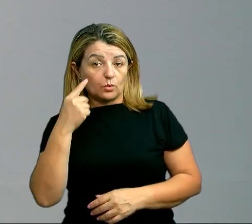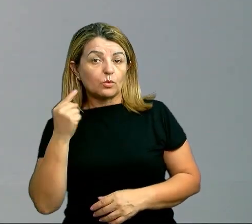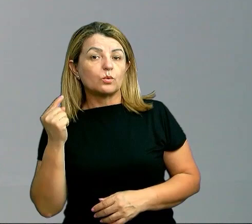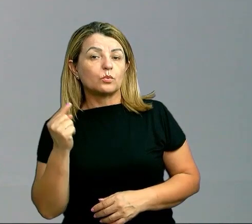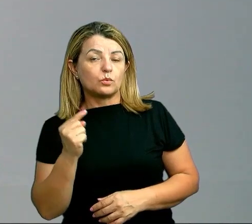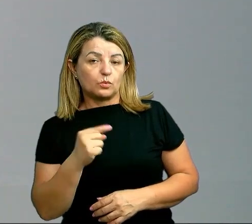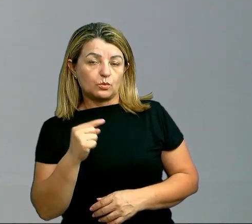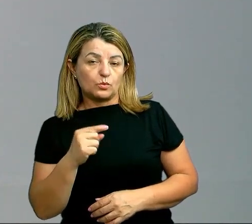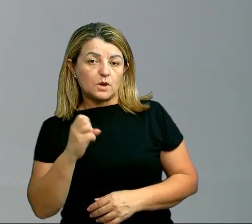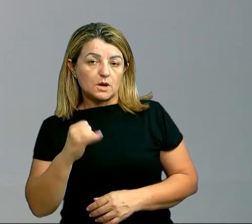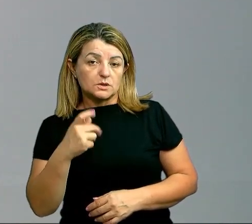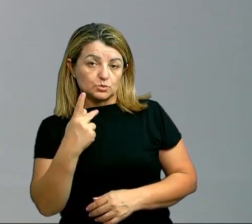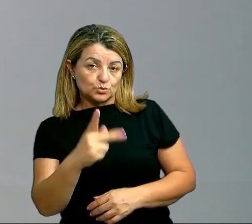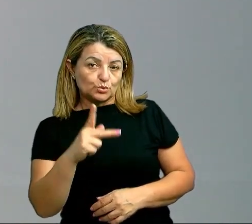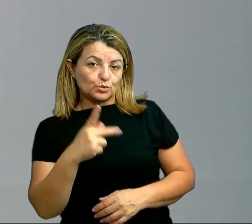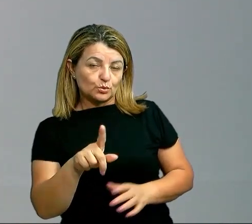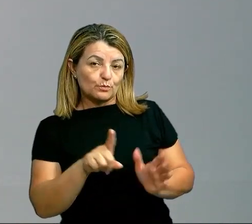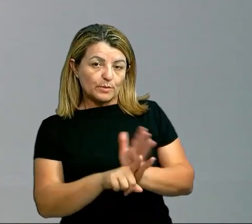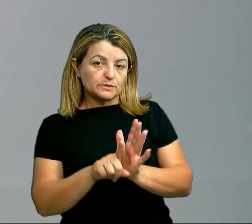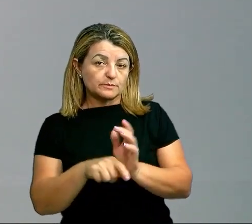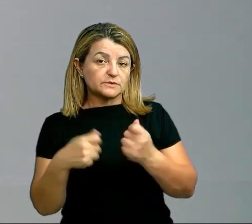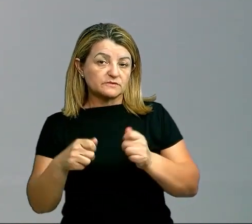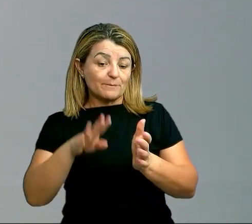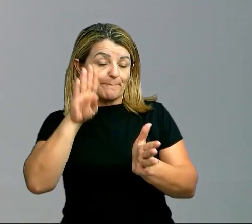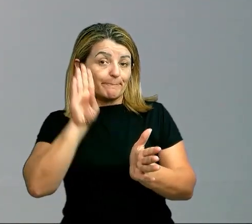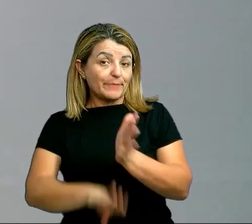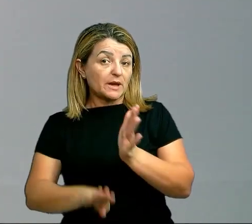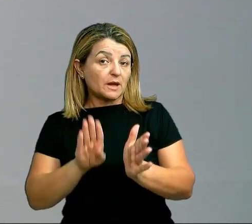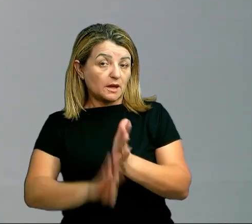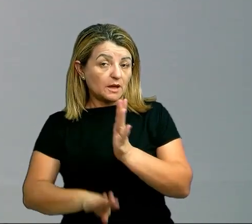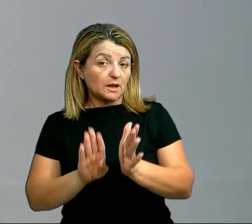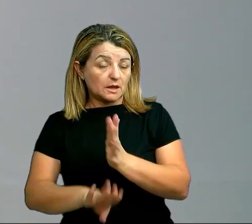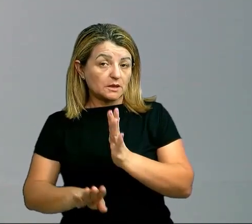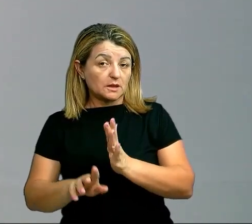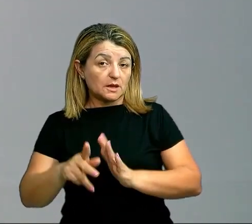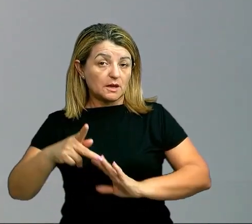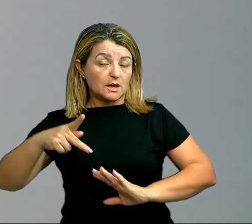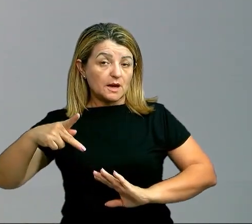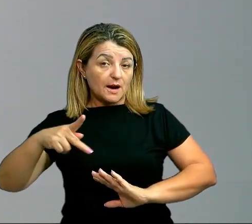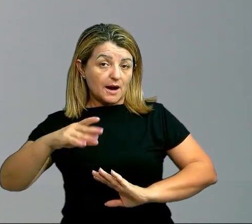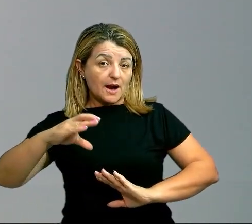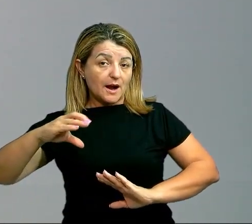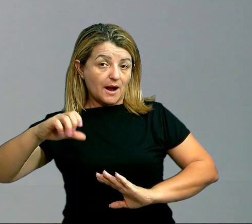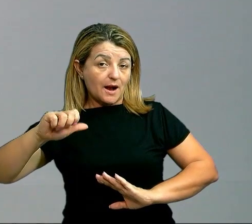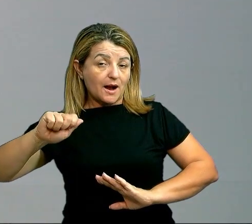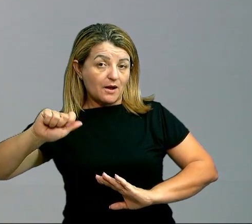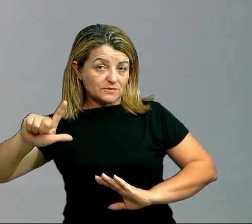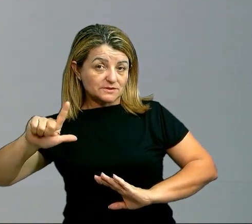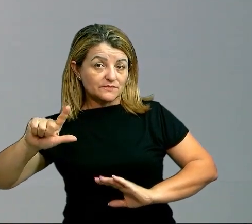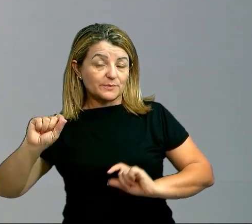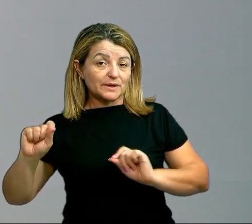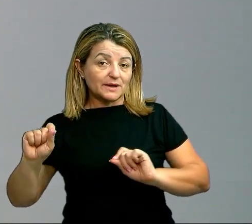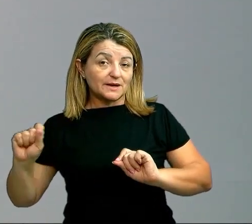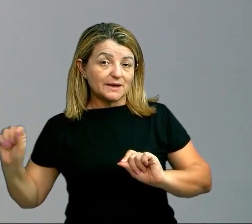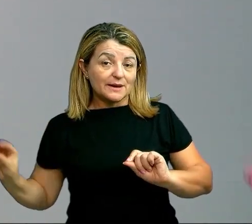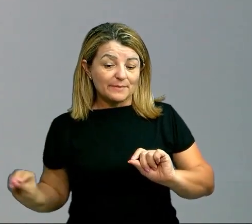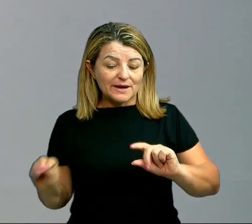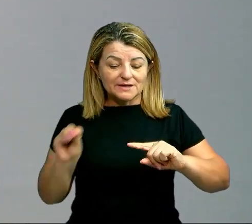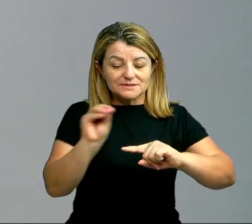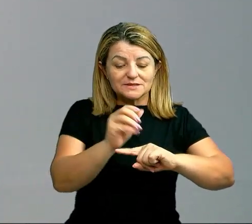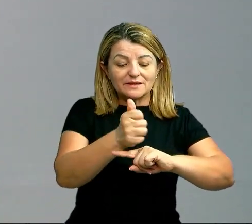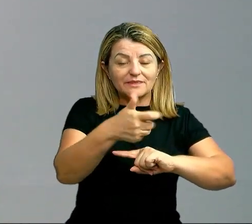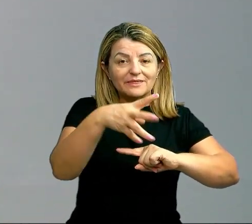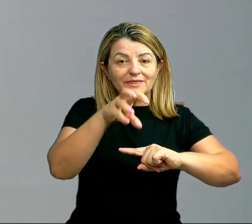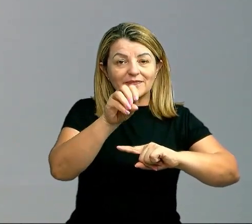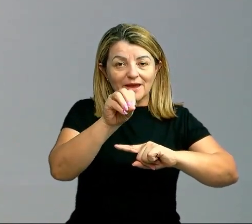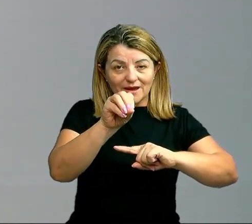atenção. Se o nutricionista diz que você tem que perder 10 calorias, você vai pegar esse 10 e multiplicar por 1.000. Ou seja, você tem que perder 10.000